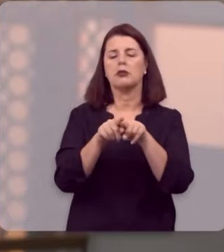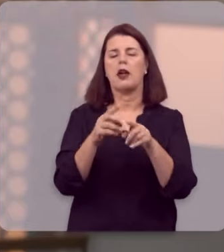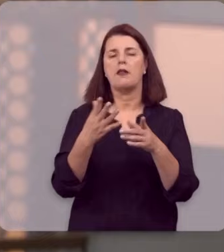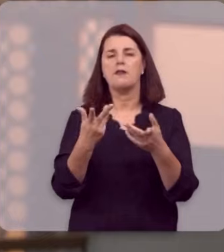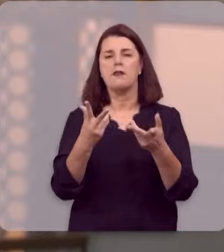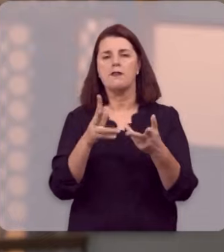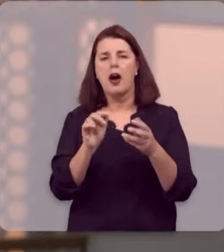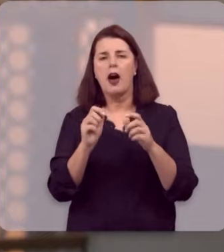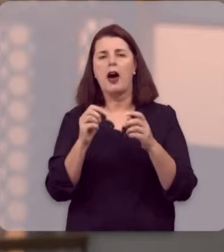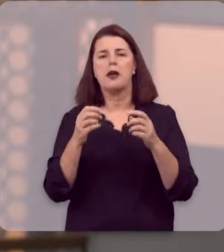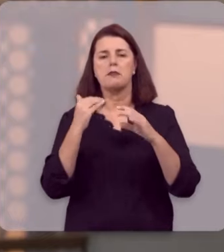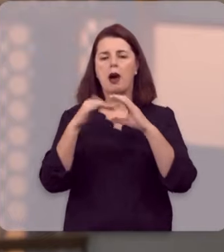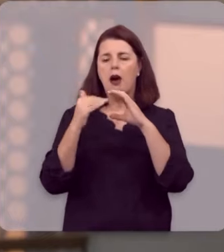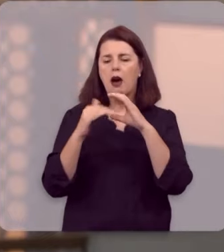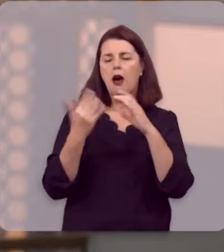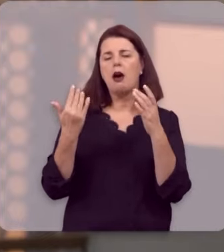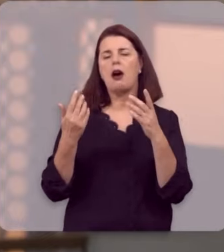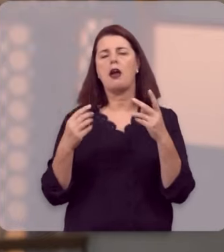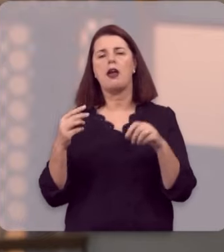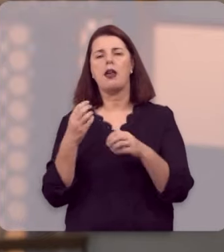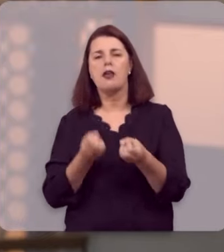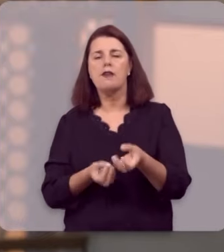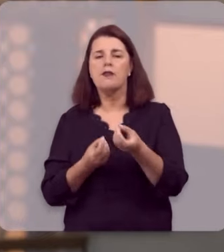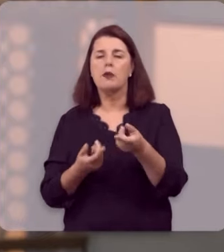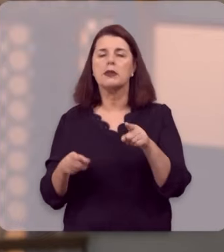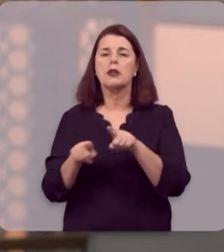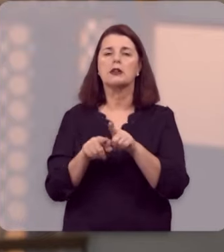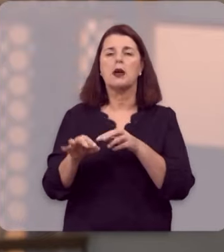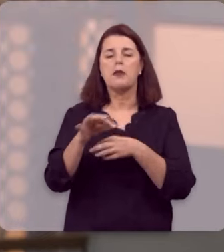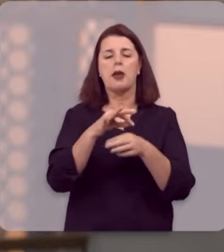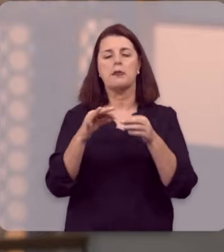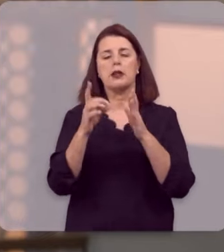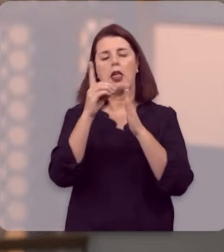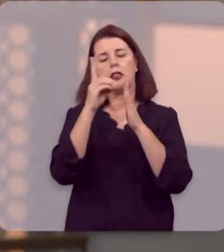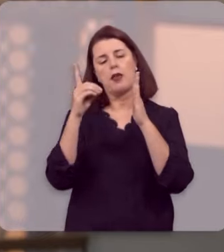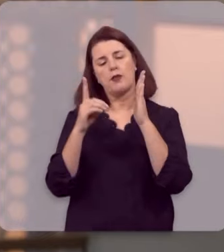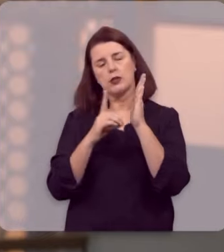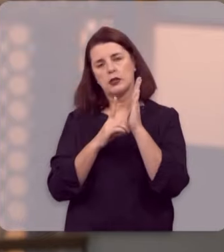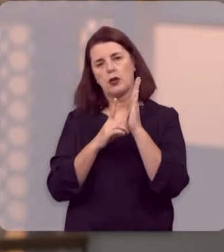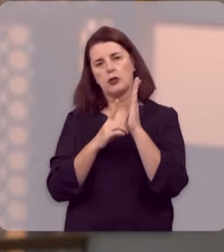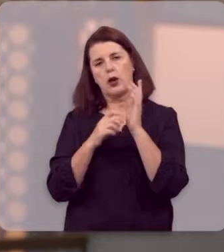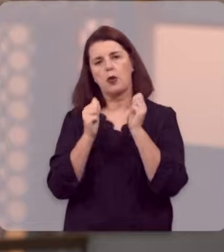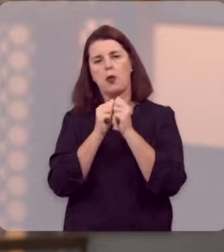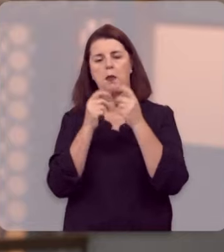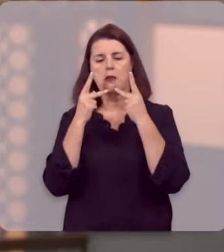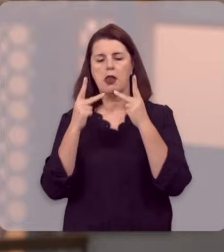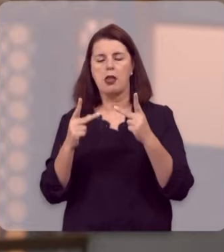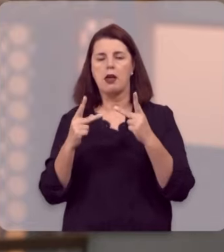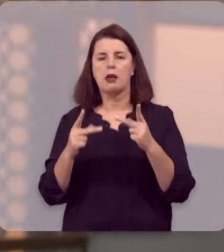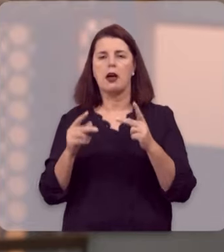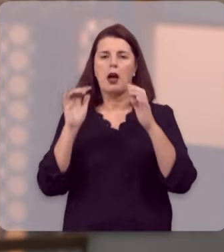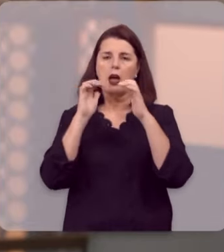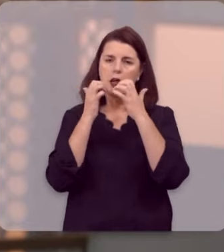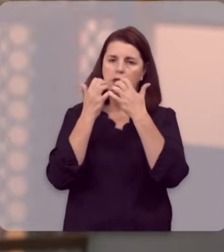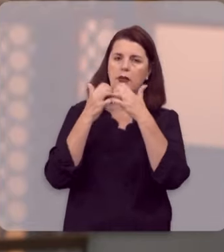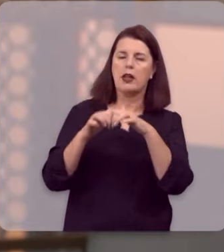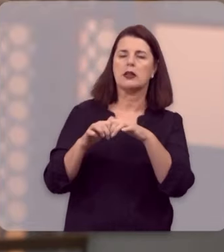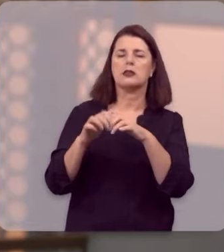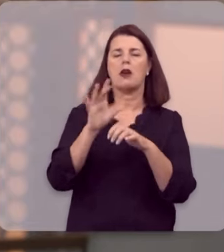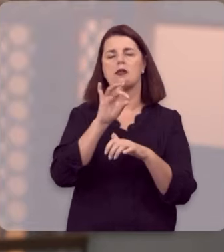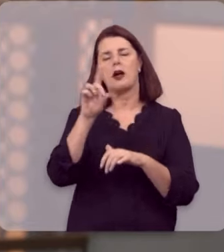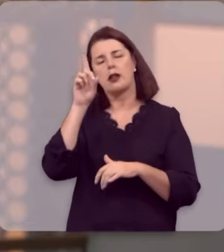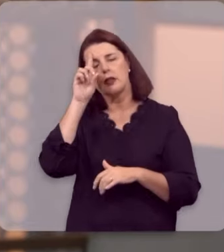vamos mandar todas as informações para você e também um presente. Esse devocionário com mensagens, reflexões